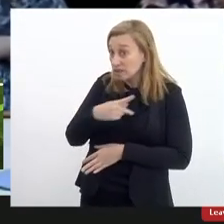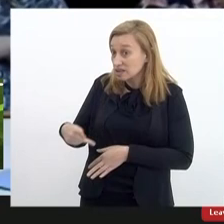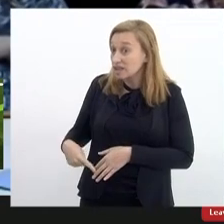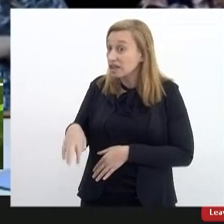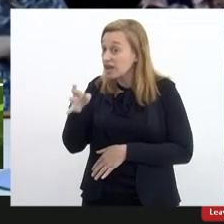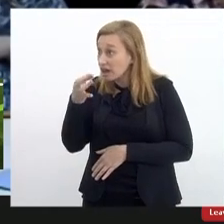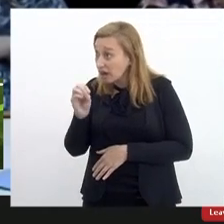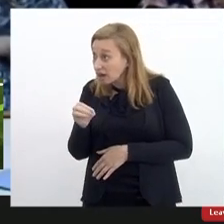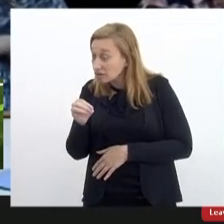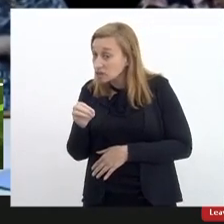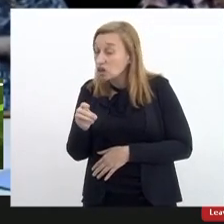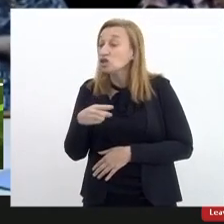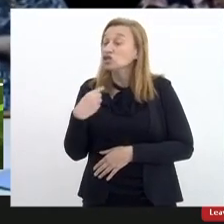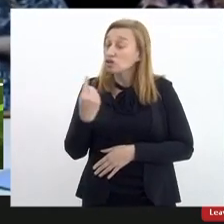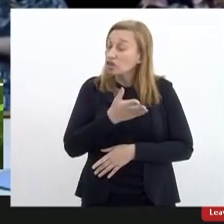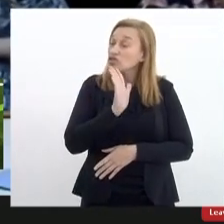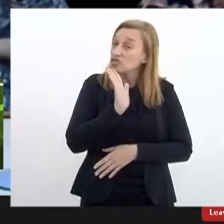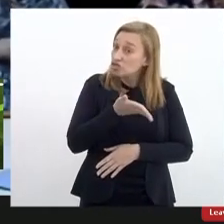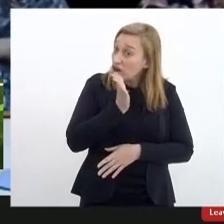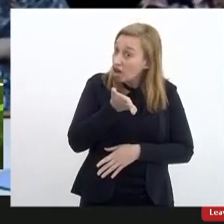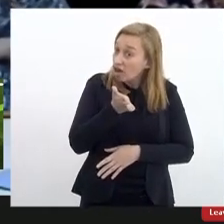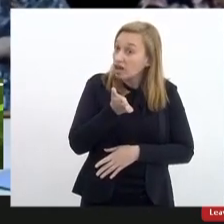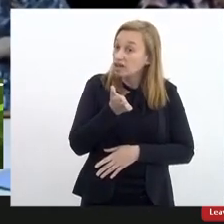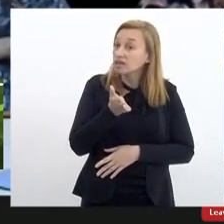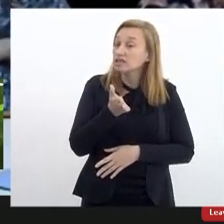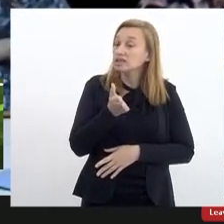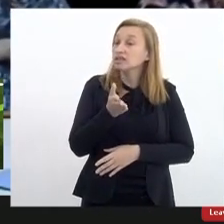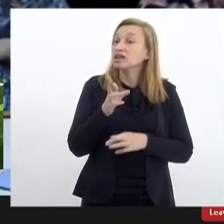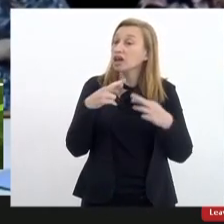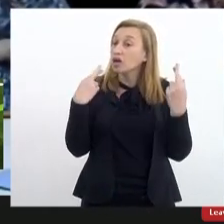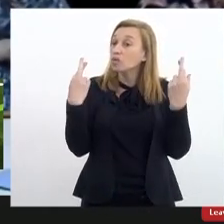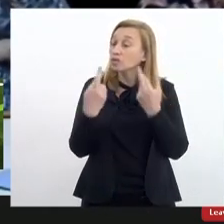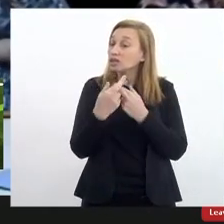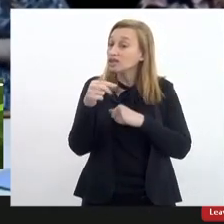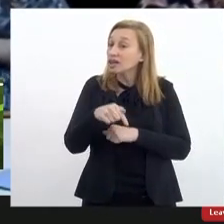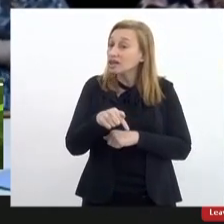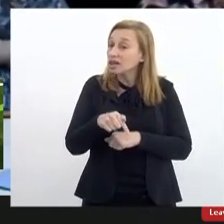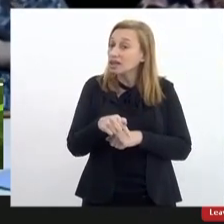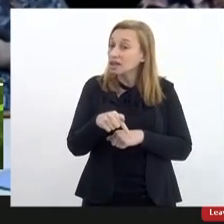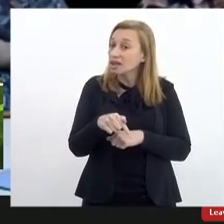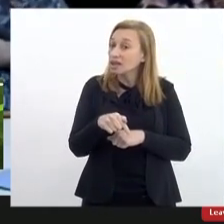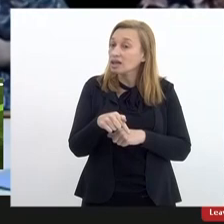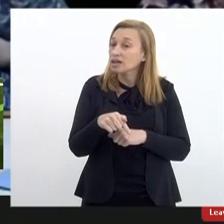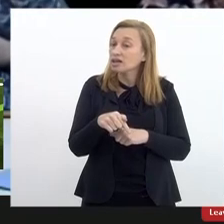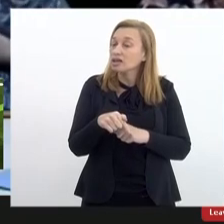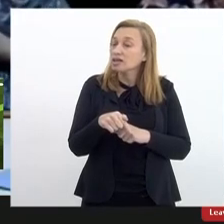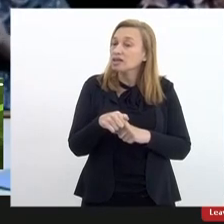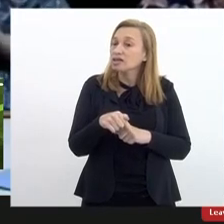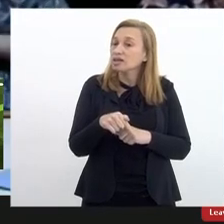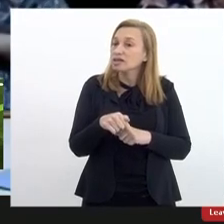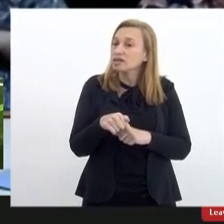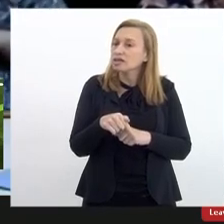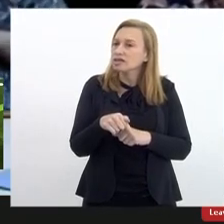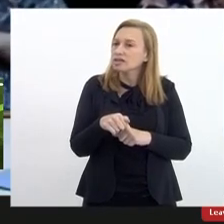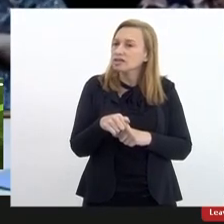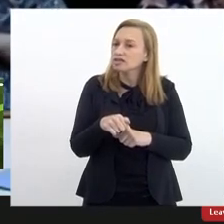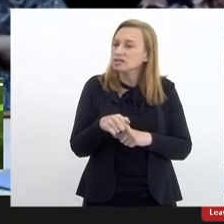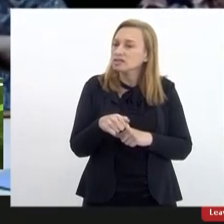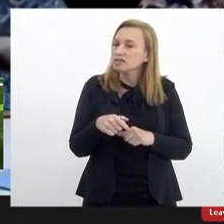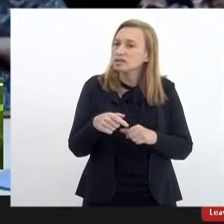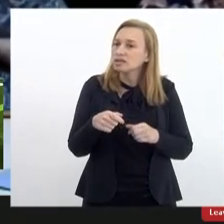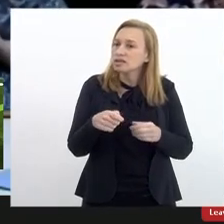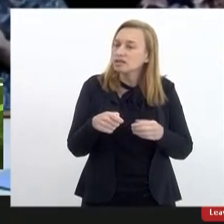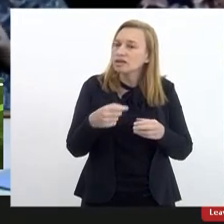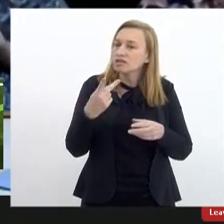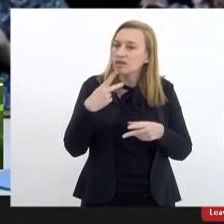Tonassi nós já tínhamos nos reunindo aqui para nos colocar na luta